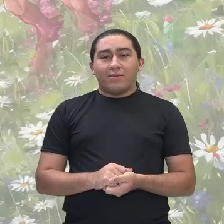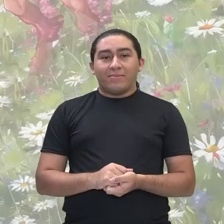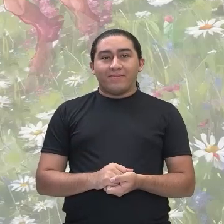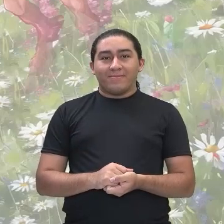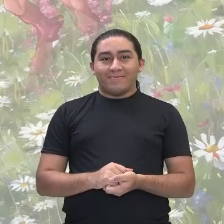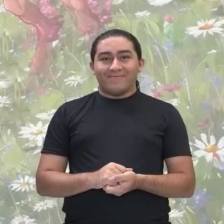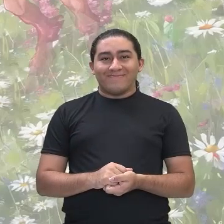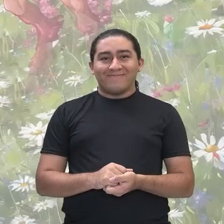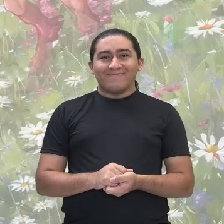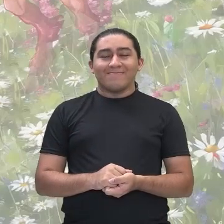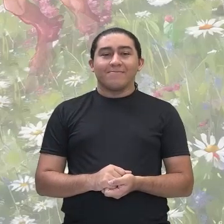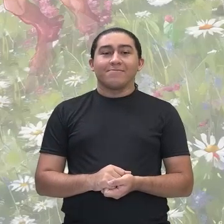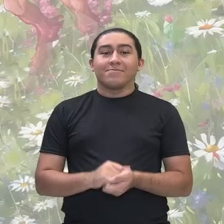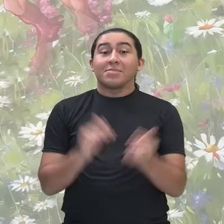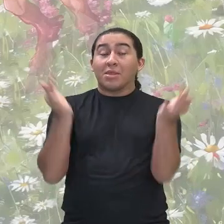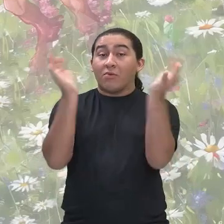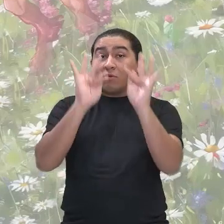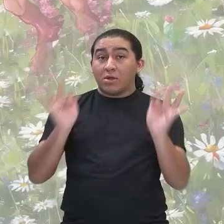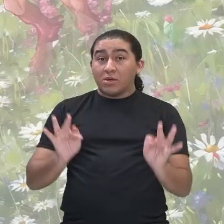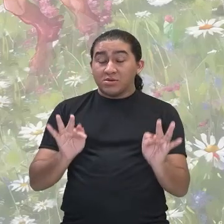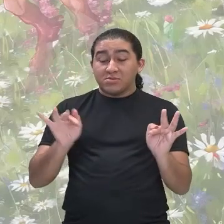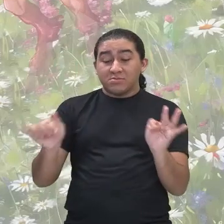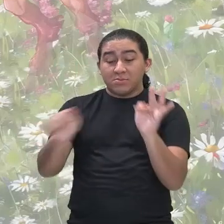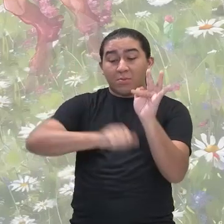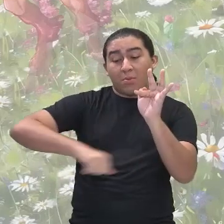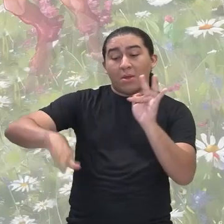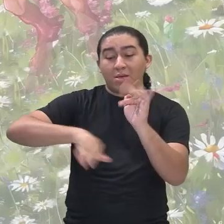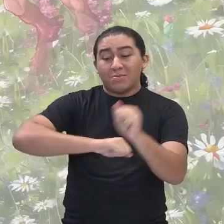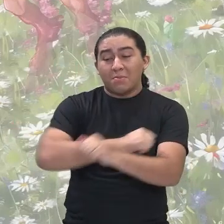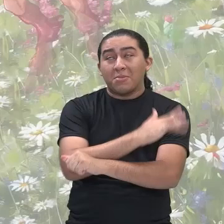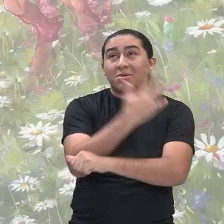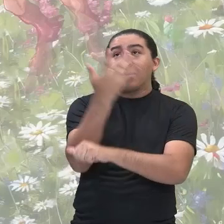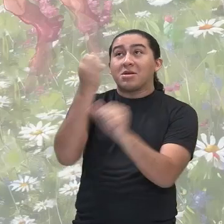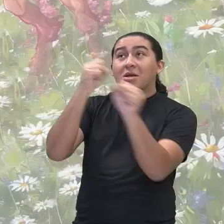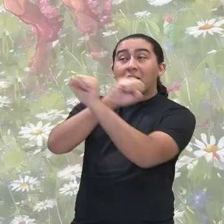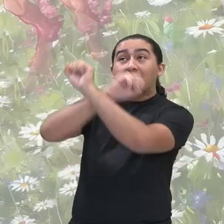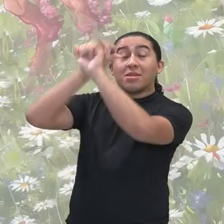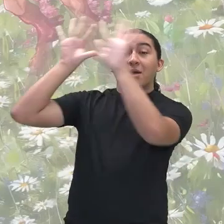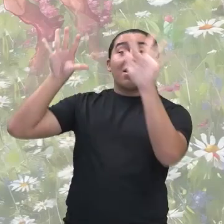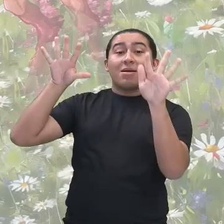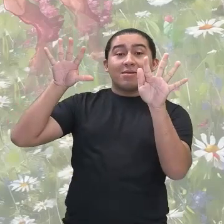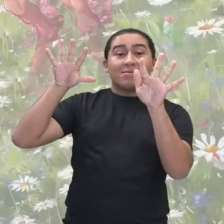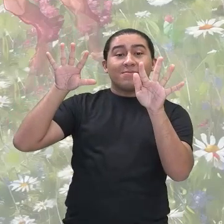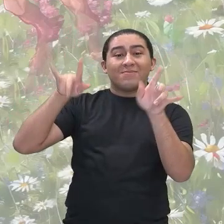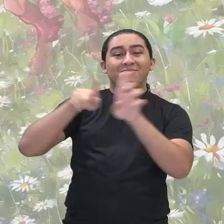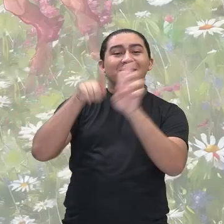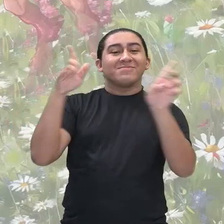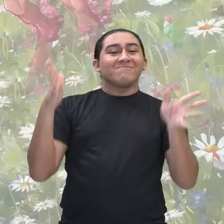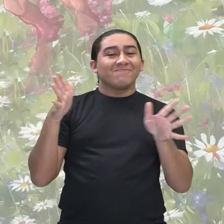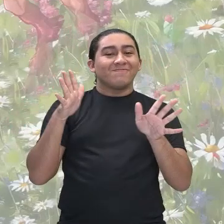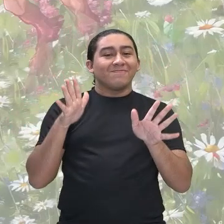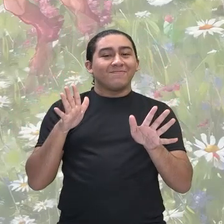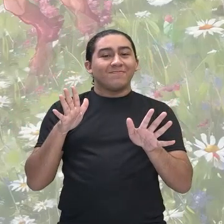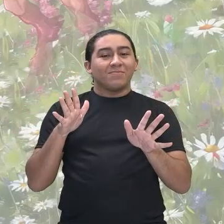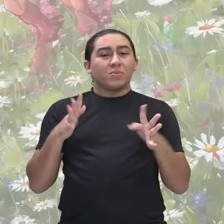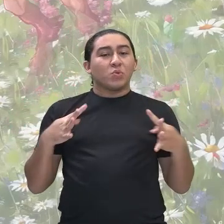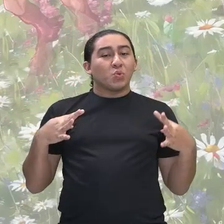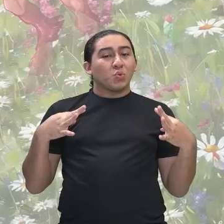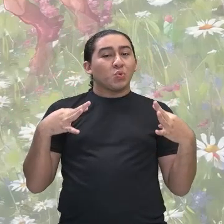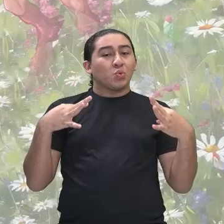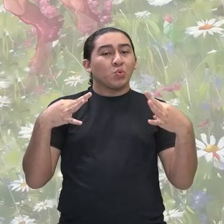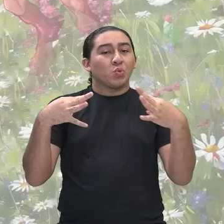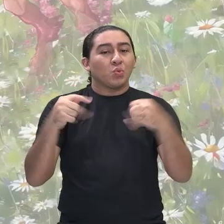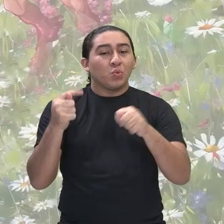Que alegre campo, que manhã tão clara, mas há tudo o que